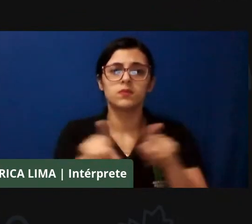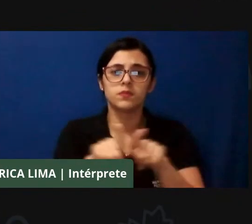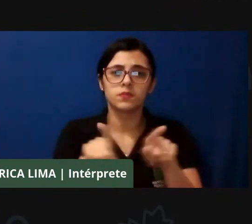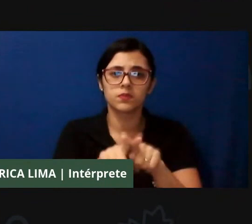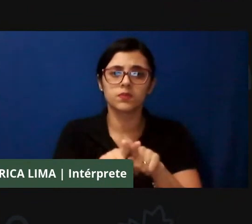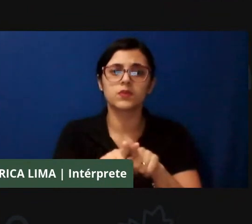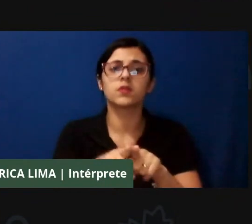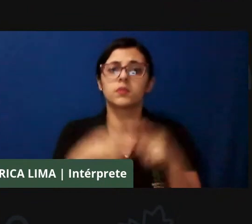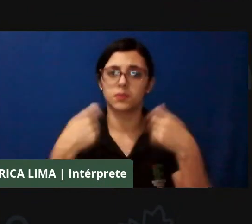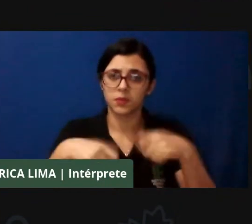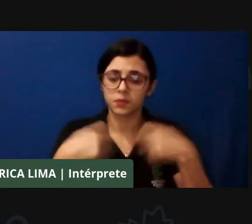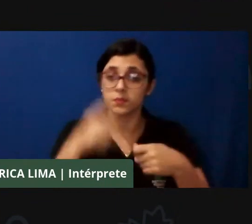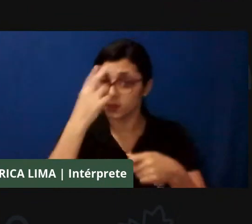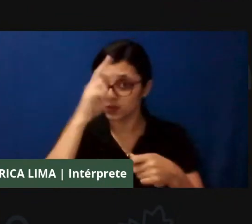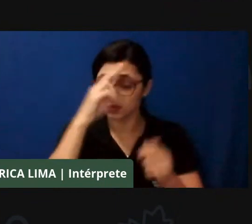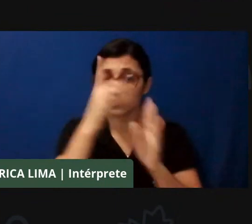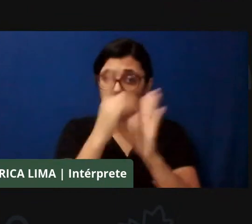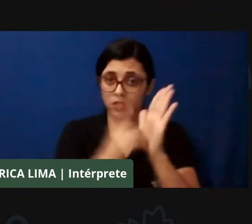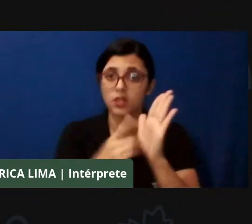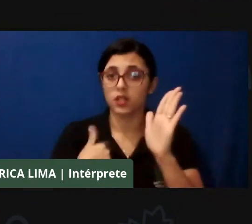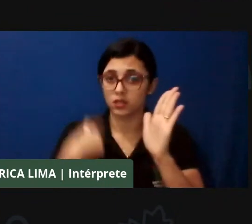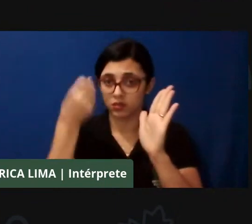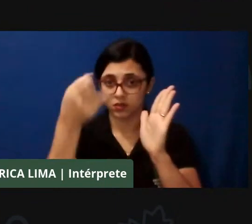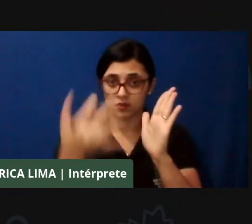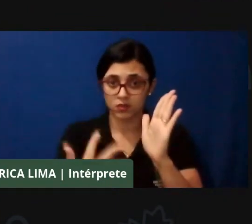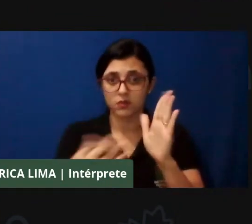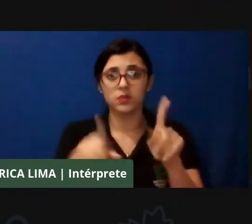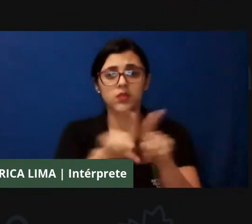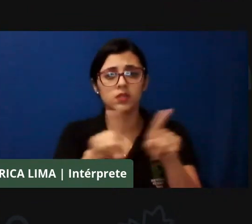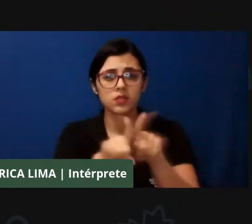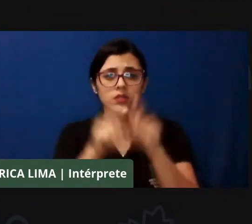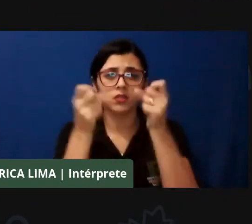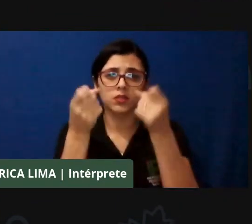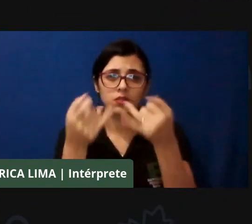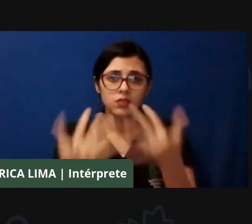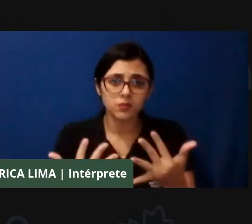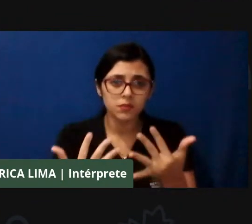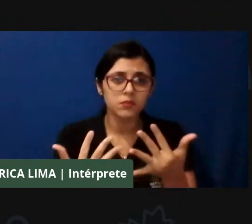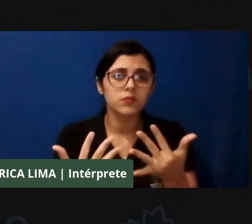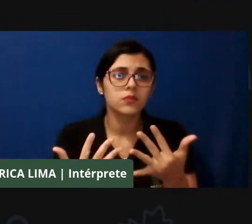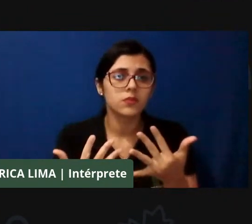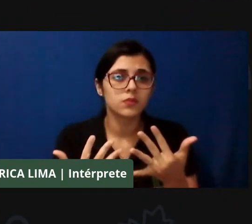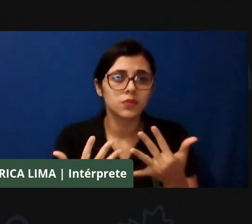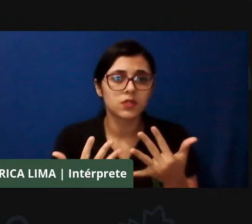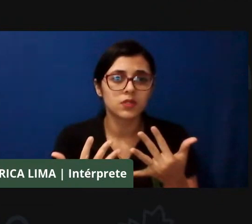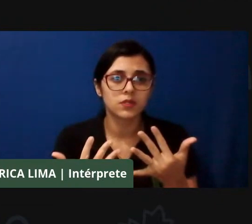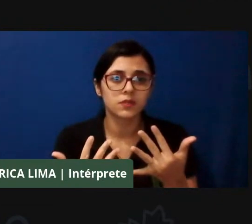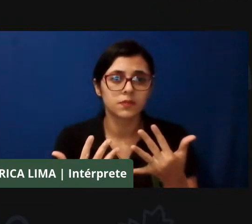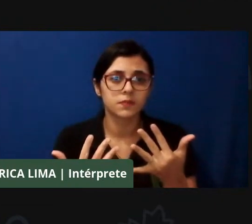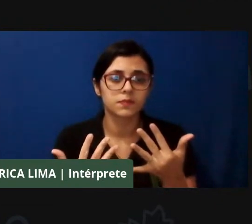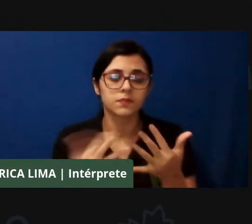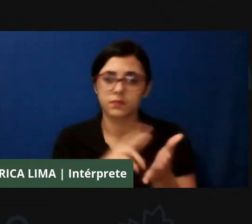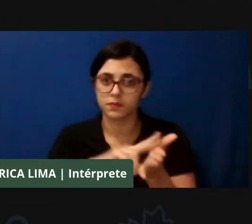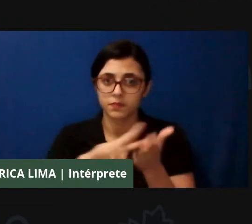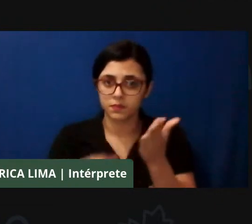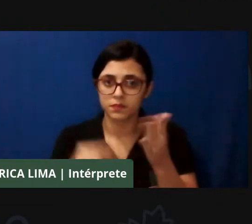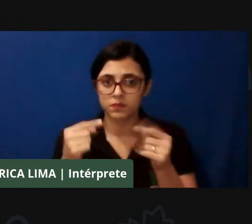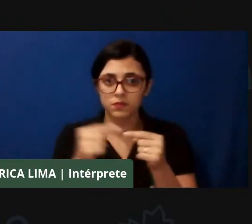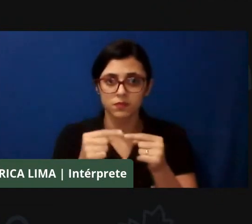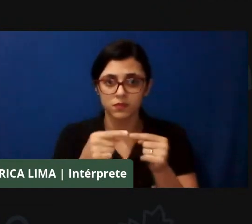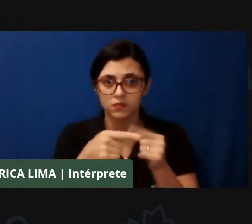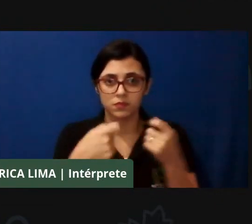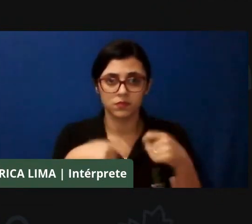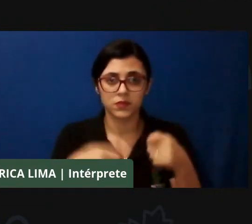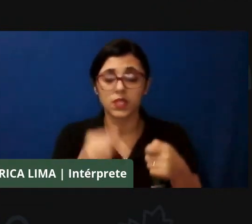decreto que eu mencionei, mas também tratar das especificidades de PCTs. Como estão os